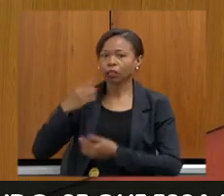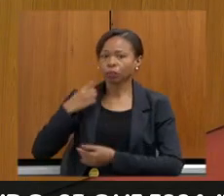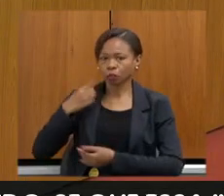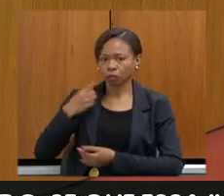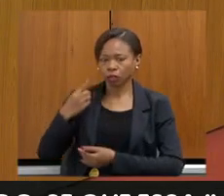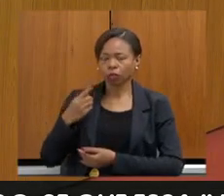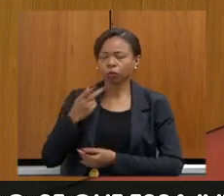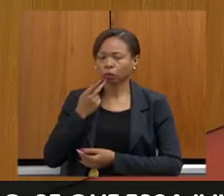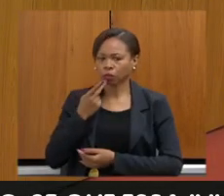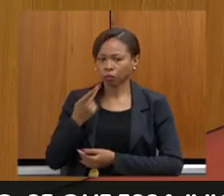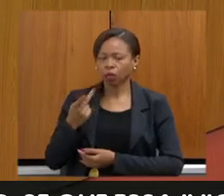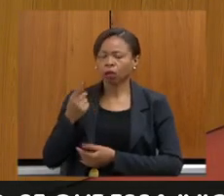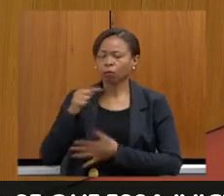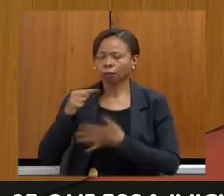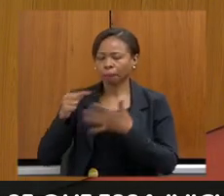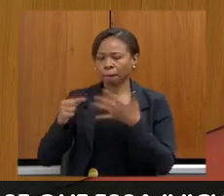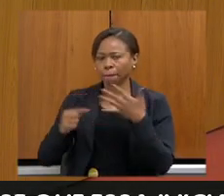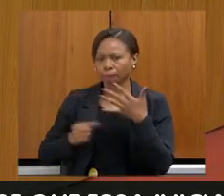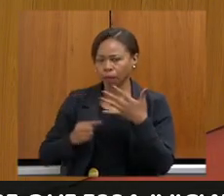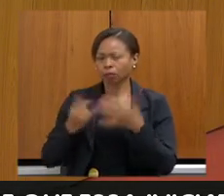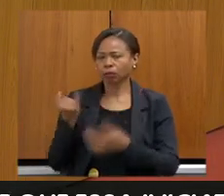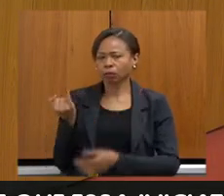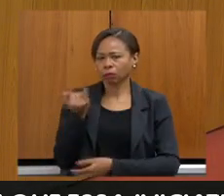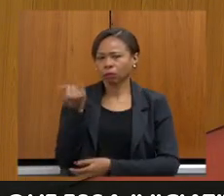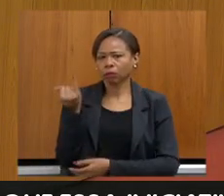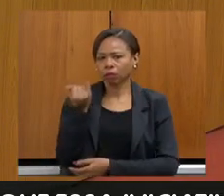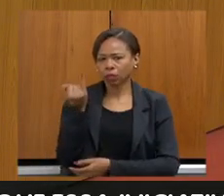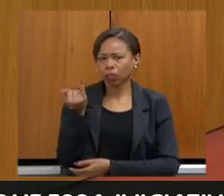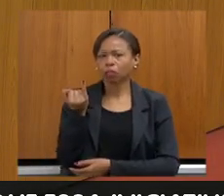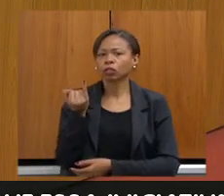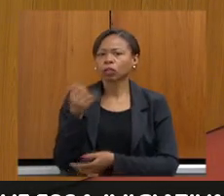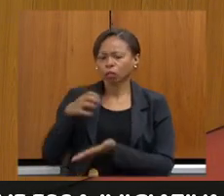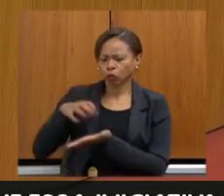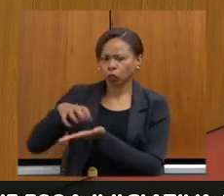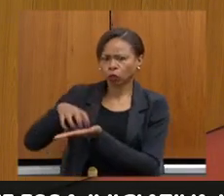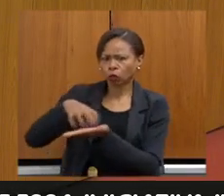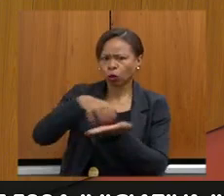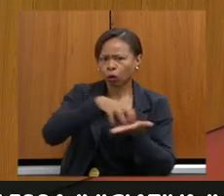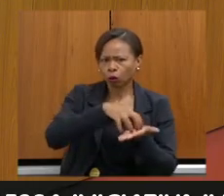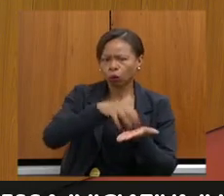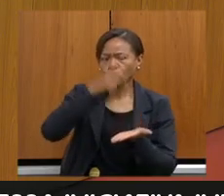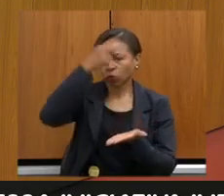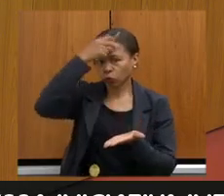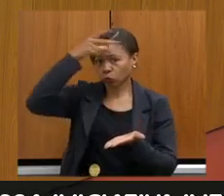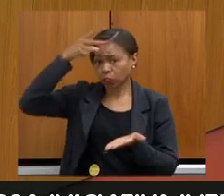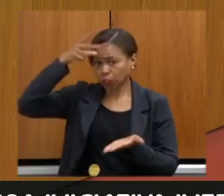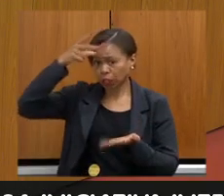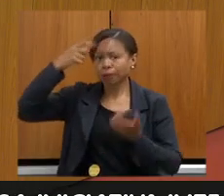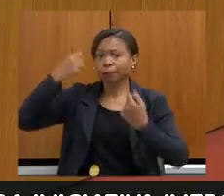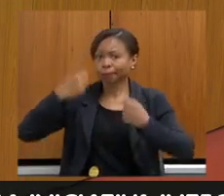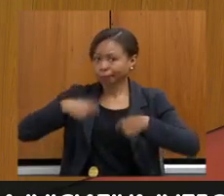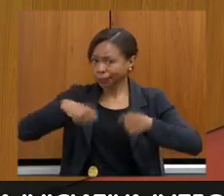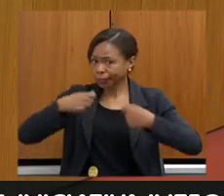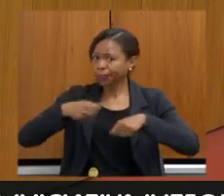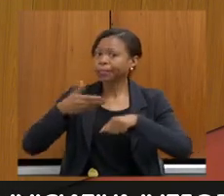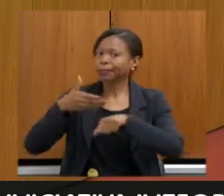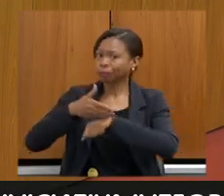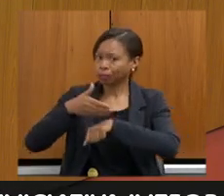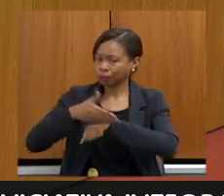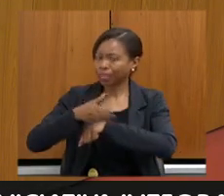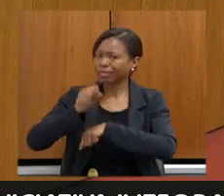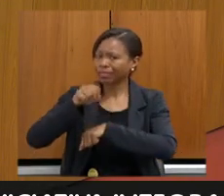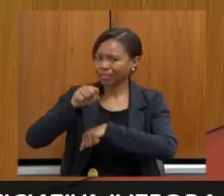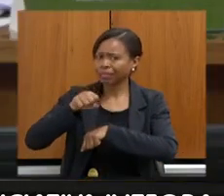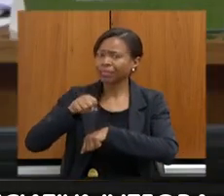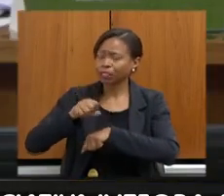Primeiro, dizer da importância da sua fala sobre o envolvimento dos municípios na agenda ambiental mais ampla. Nós temos nos